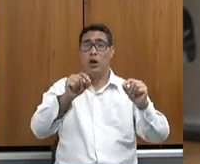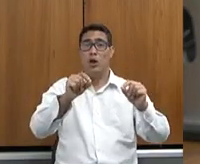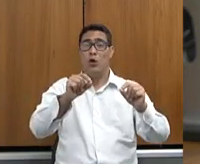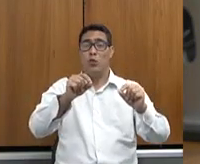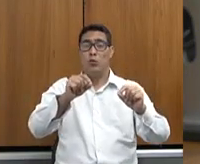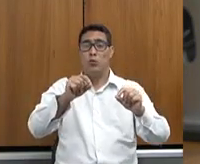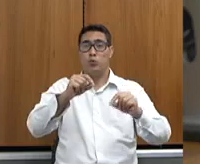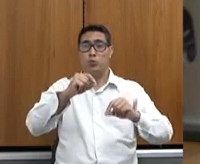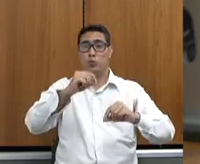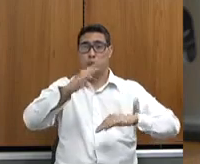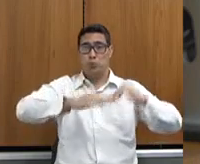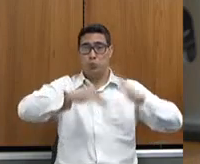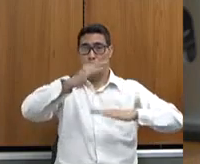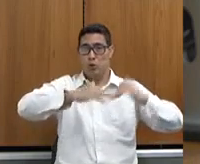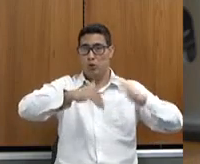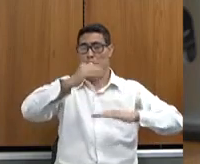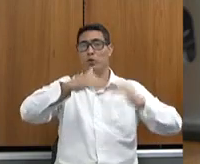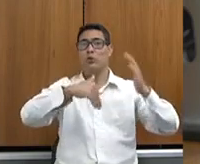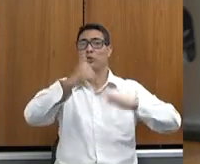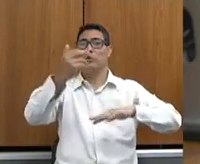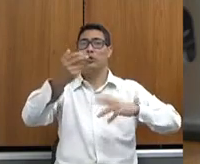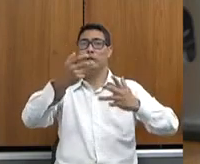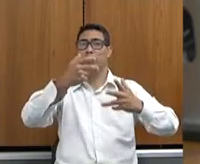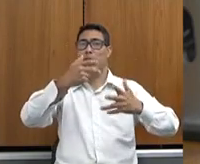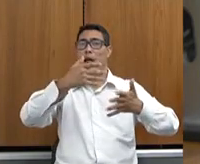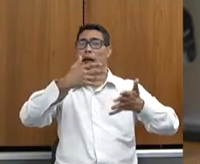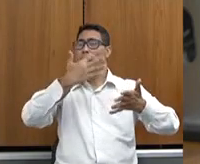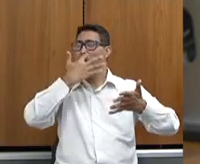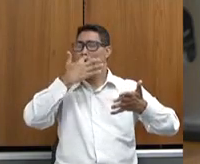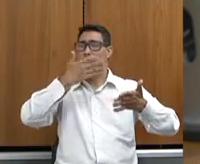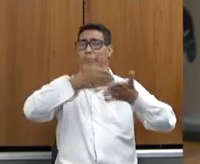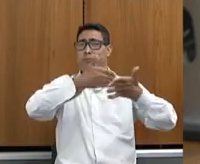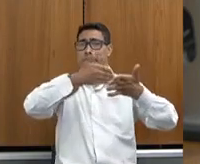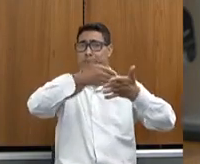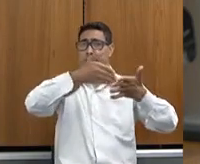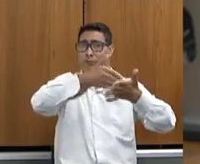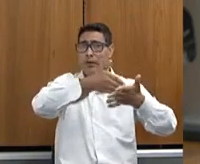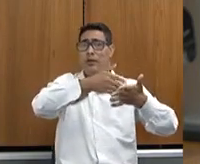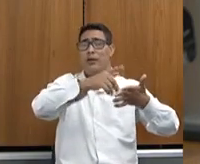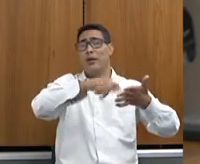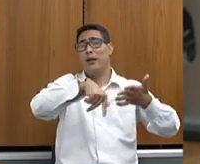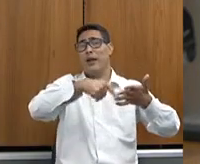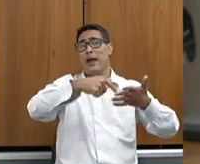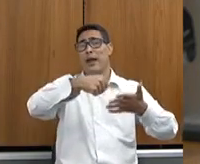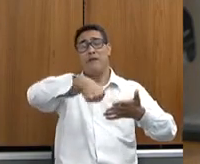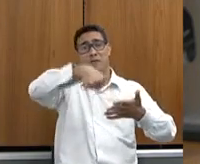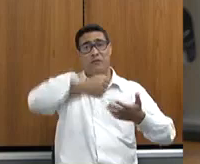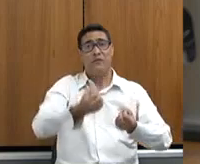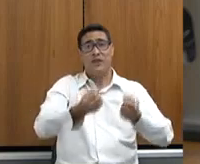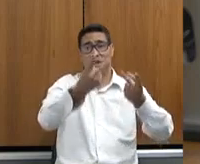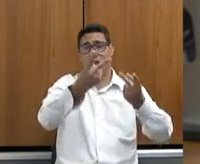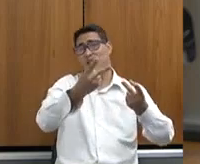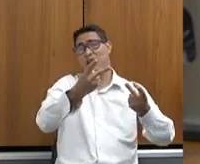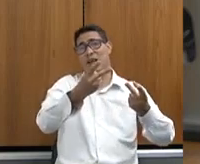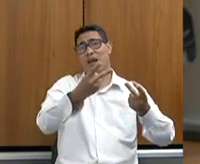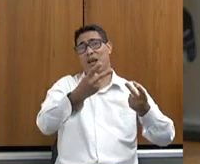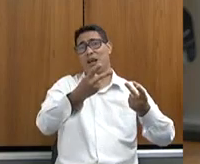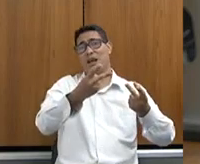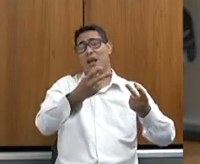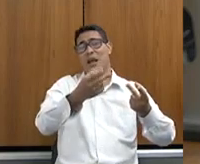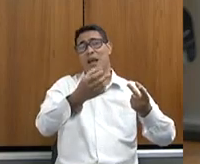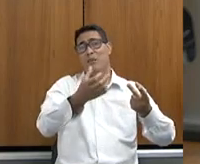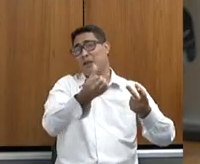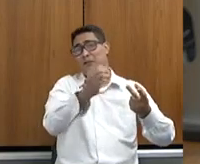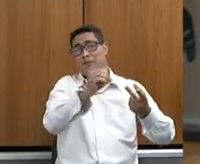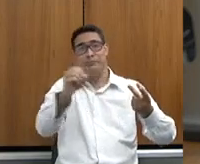sua safra de café, a sua produção, a sua saca, 700, 800 reais, na hora de entregar o café, o café estava 1.300,